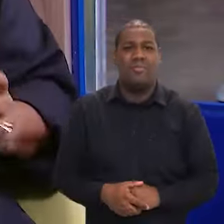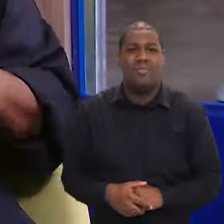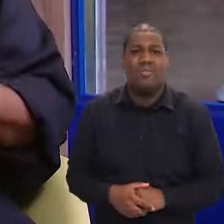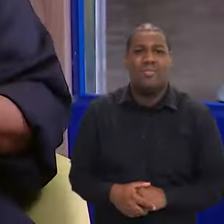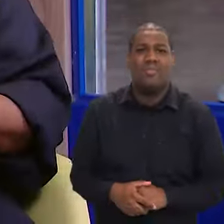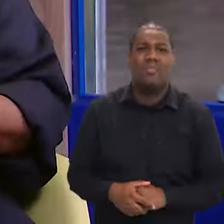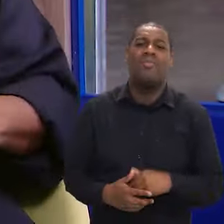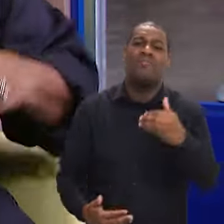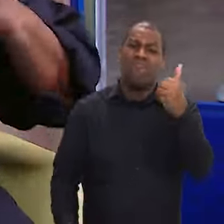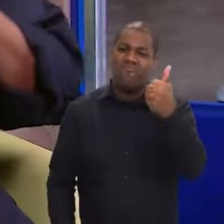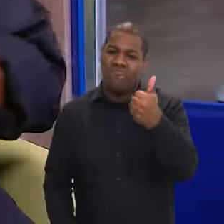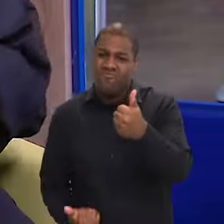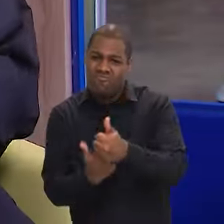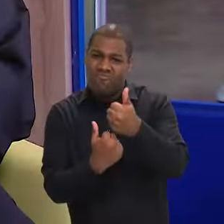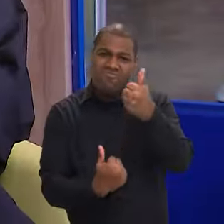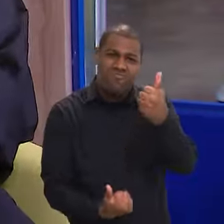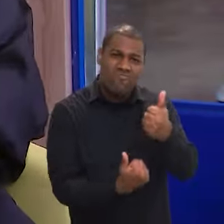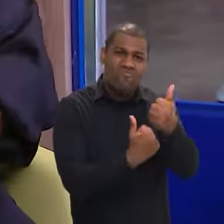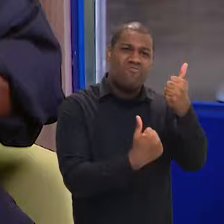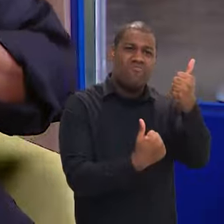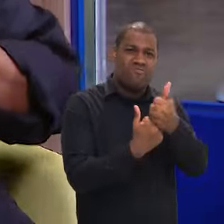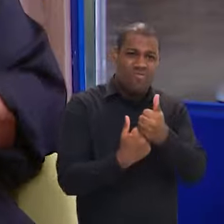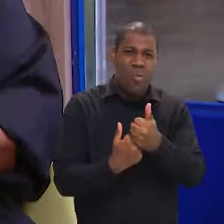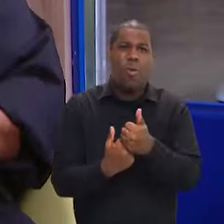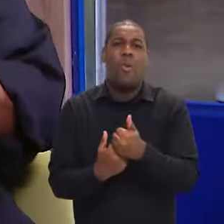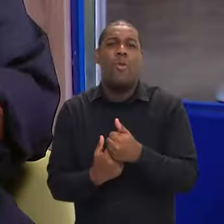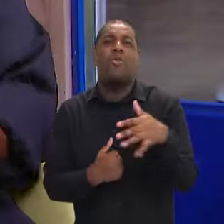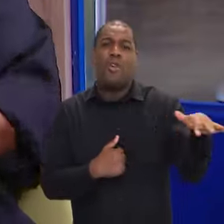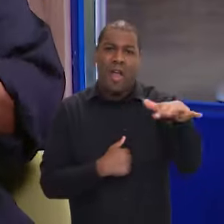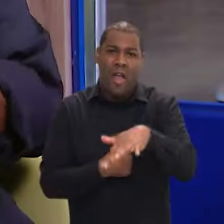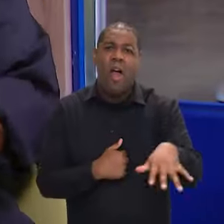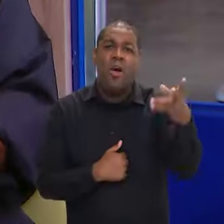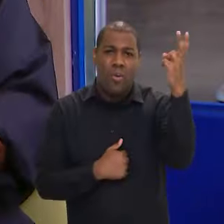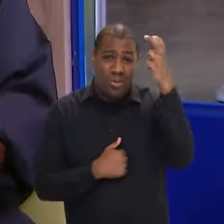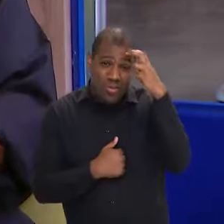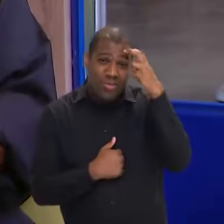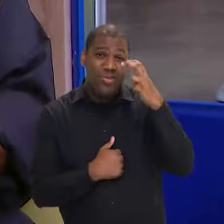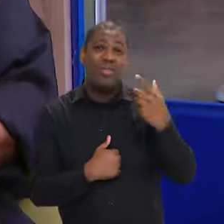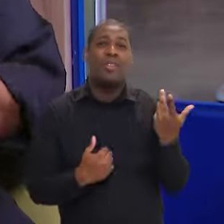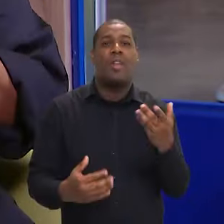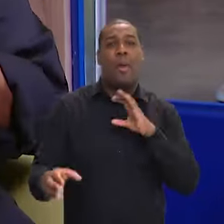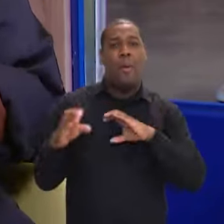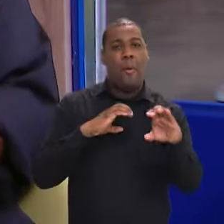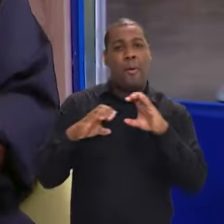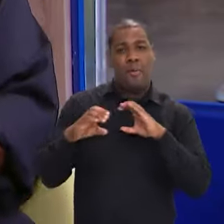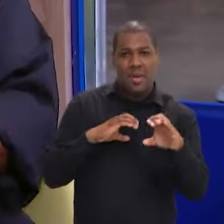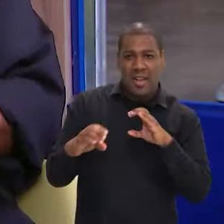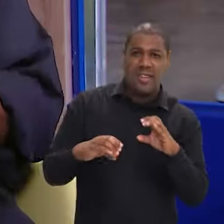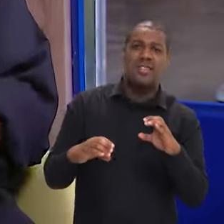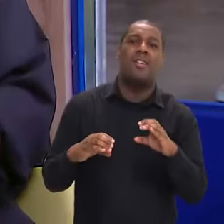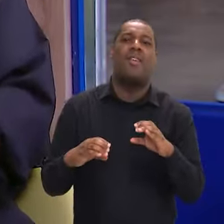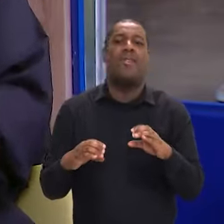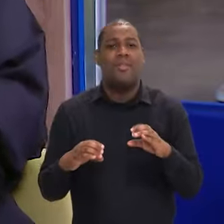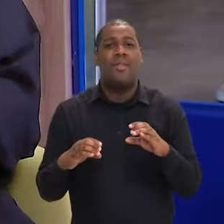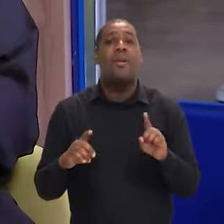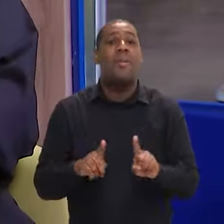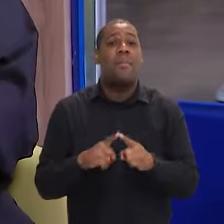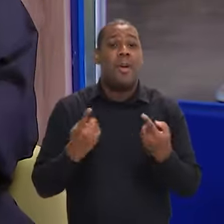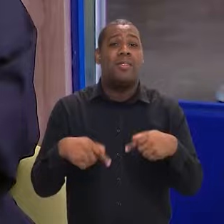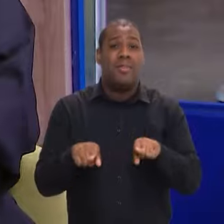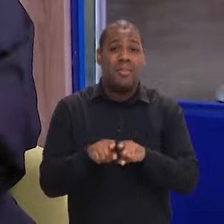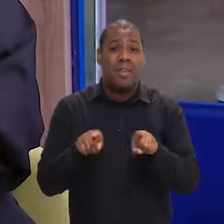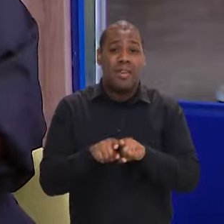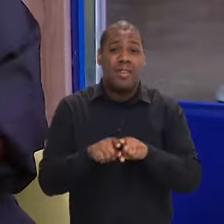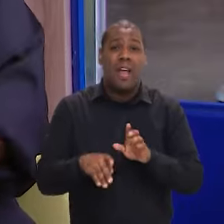botar em outro, muito pelo contrário, estamos fortalecendo, onde já existe uma indústria consolidada, com diálogo, com abertura, mas